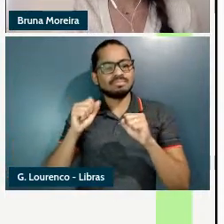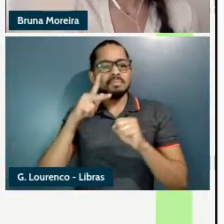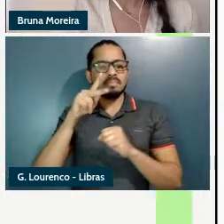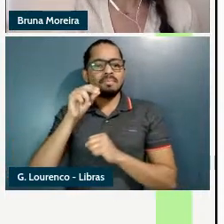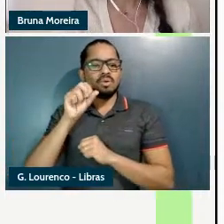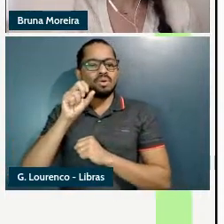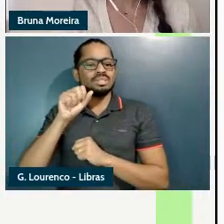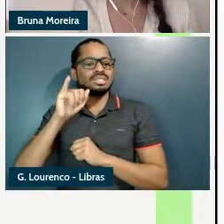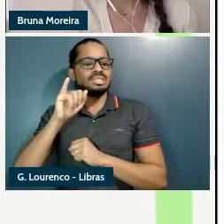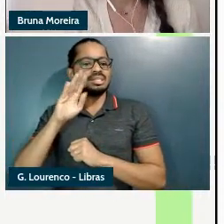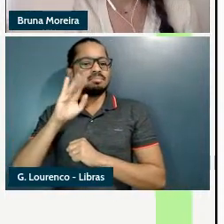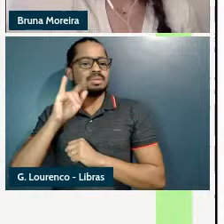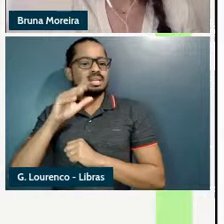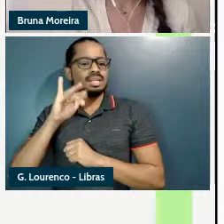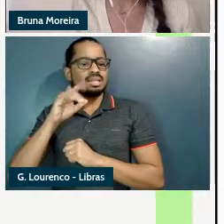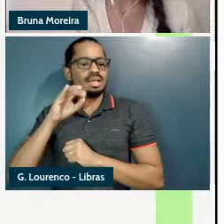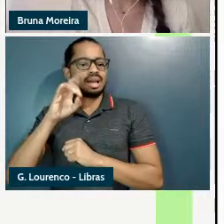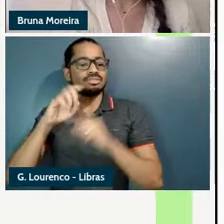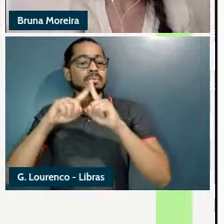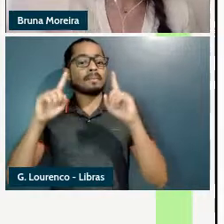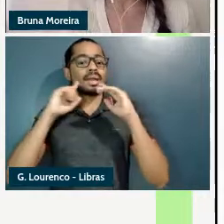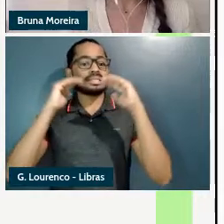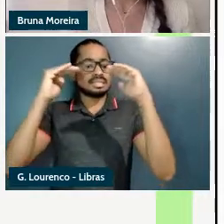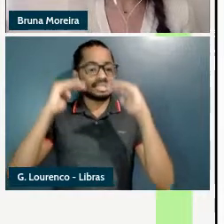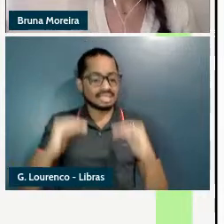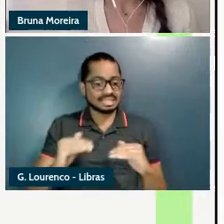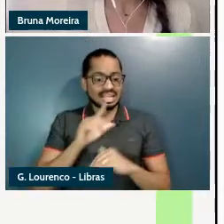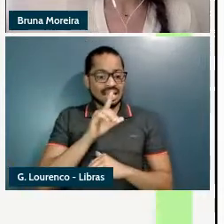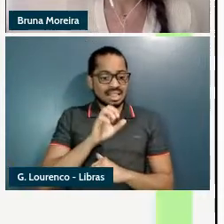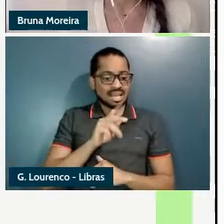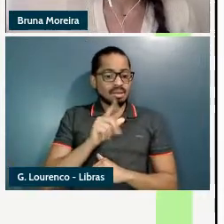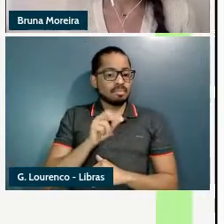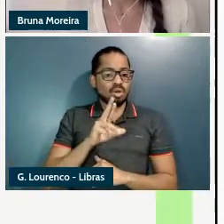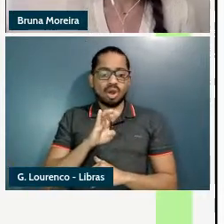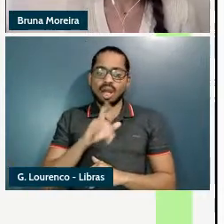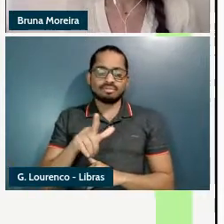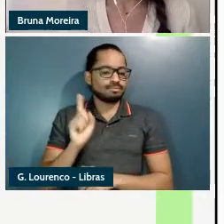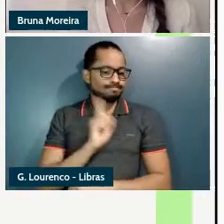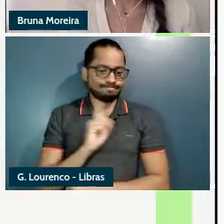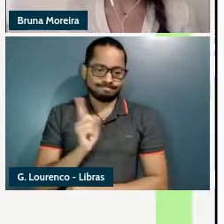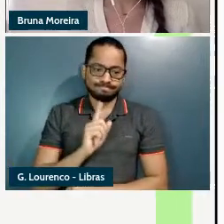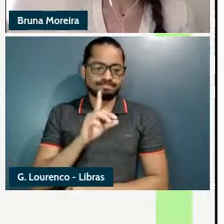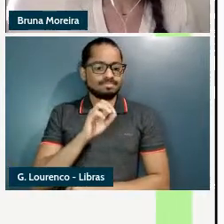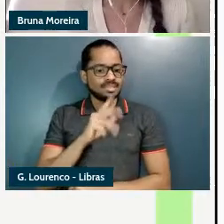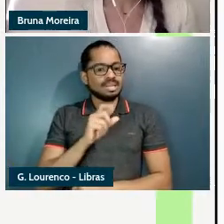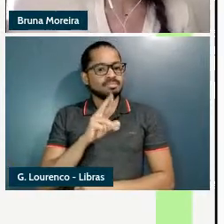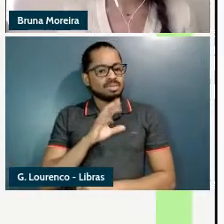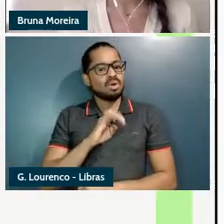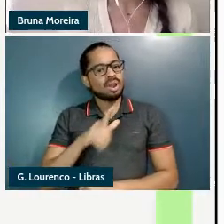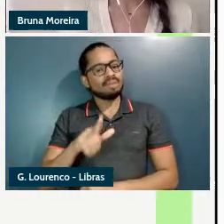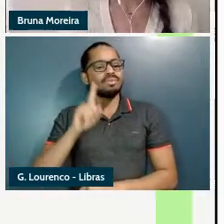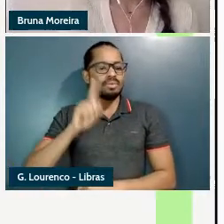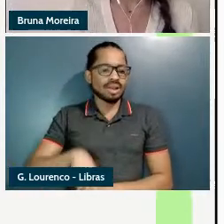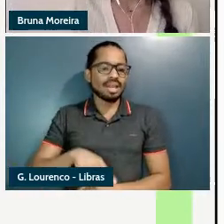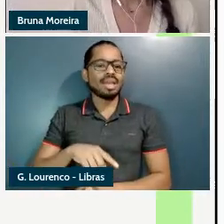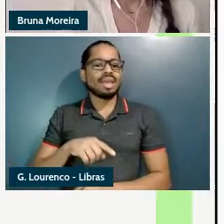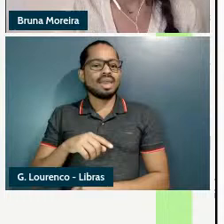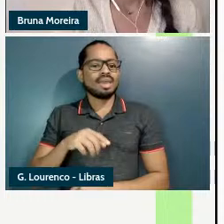subjetiva ou verídica e que a leitura de possibilidade na verdade é trivialmente verdadeira ela simplesmente é amenizada